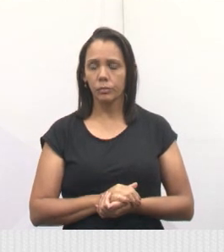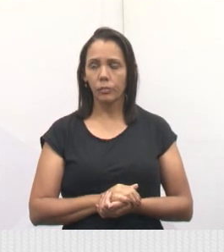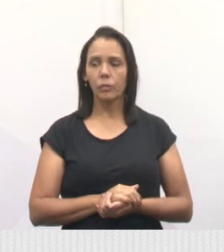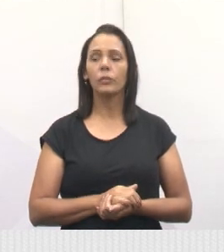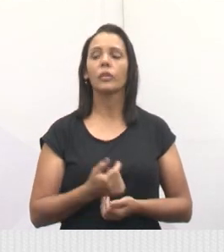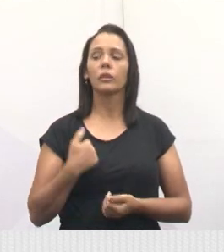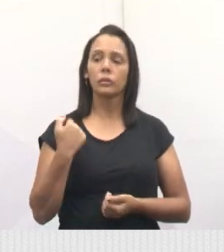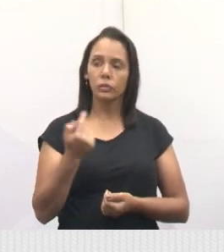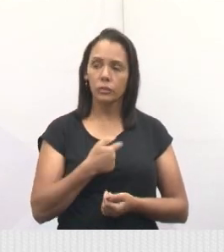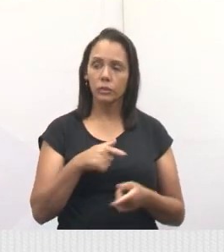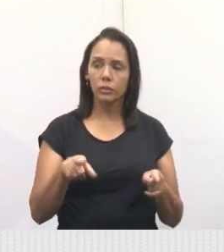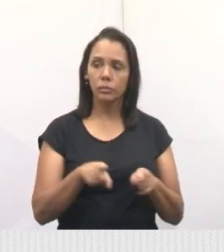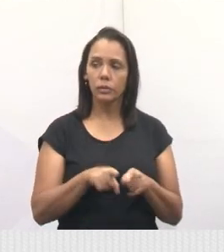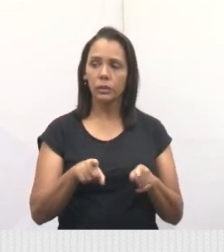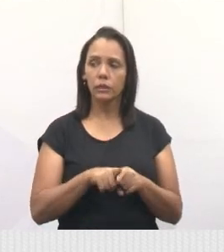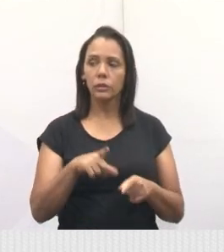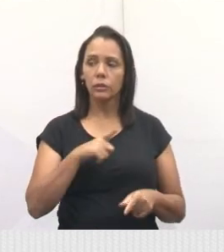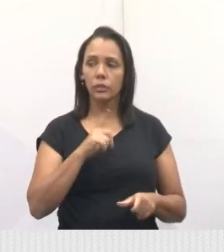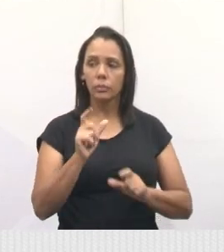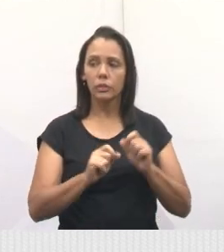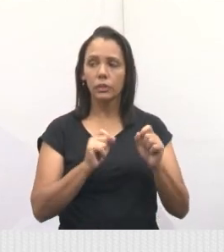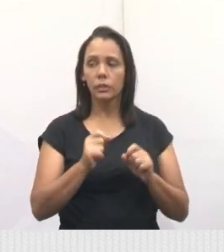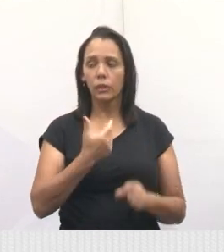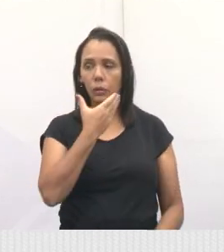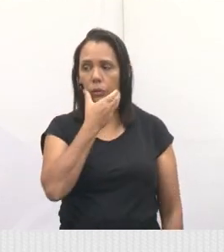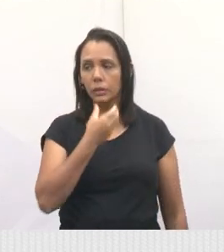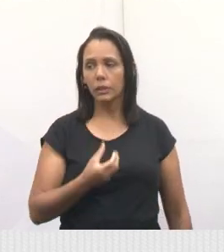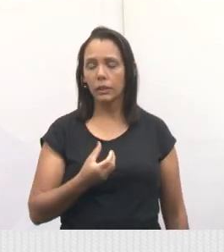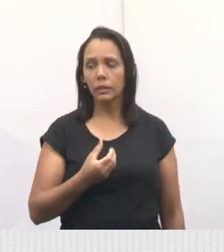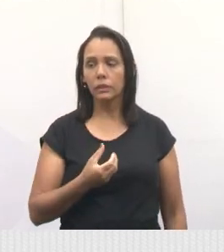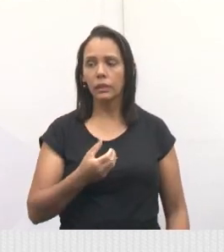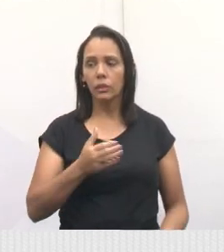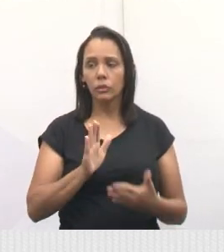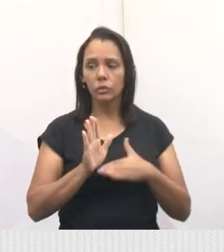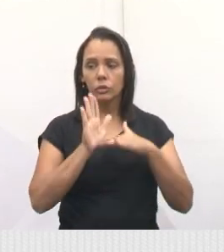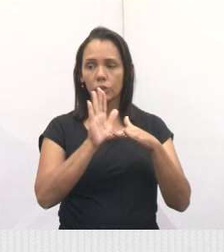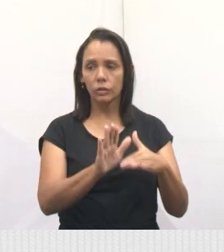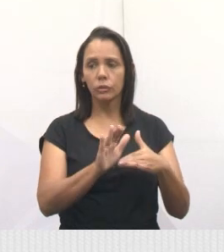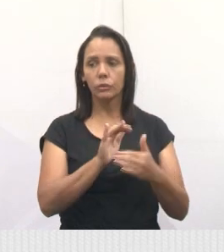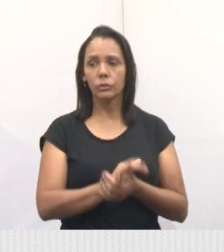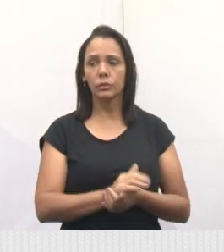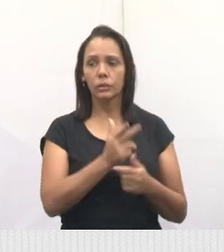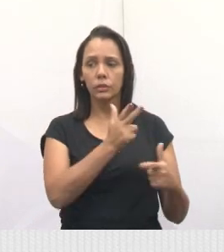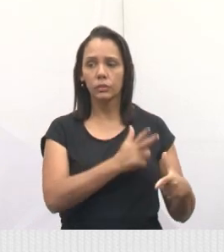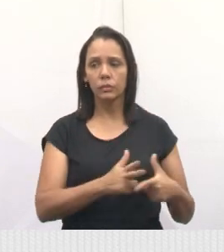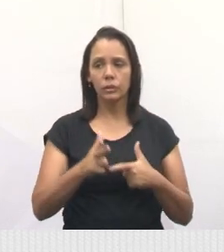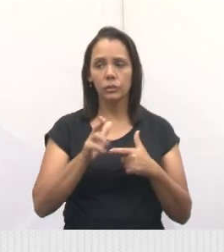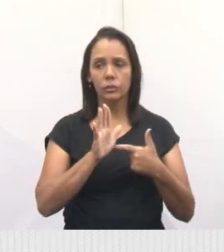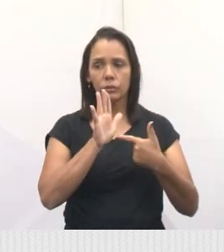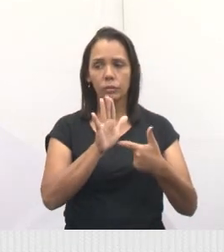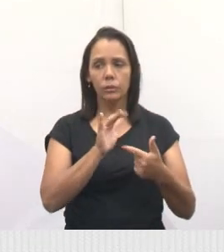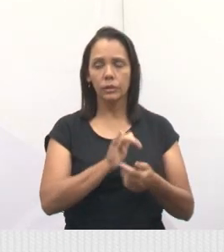Tivemos lá o Natal solidário para a ONG Patas Amizade. Pode colocar o vídeo, por favor.